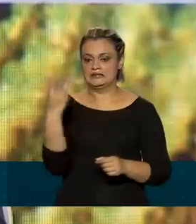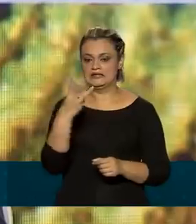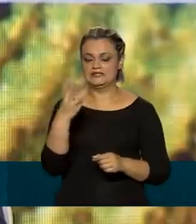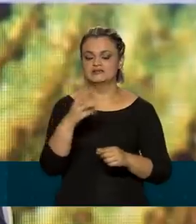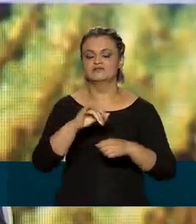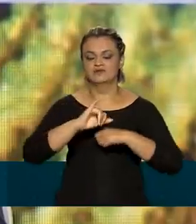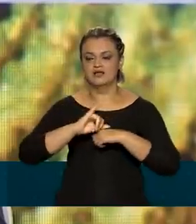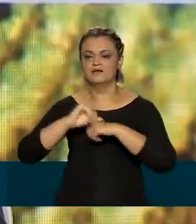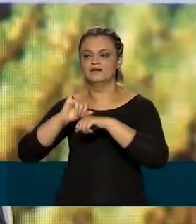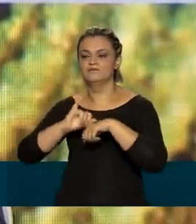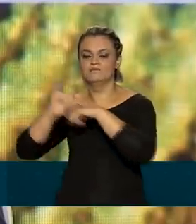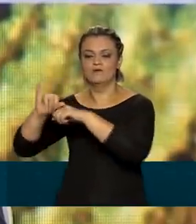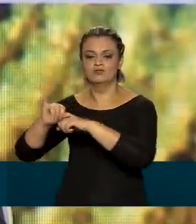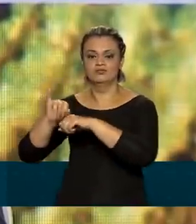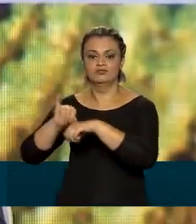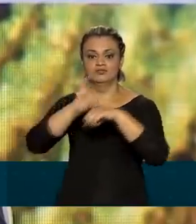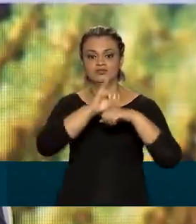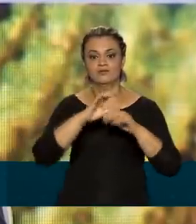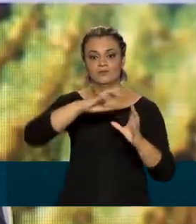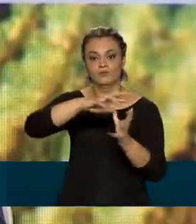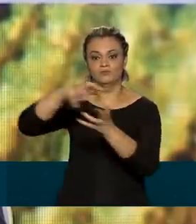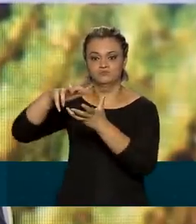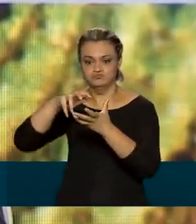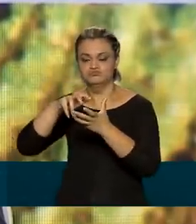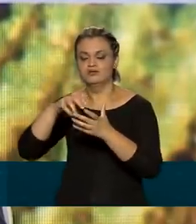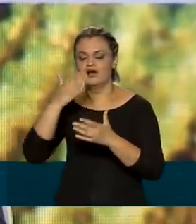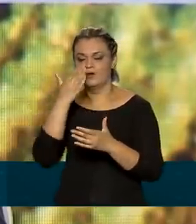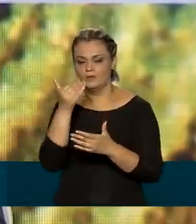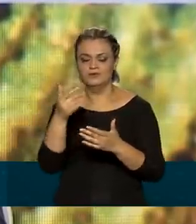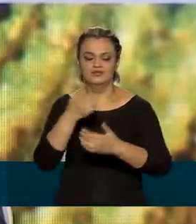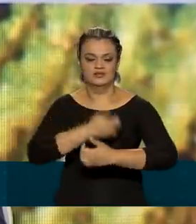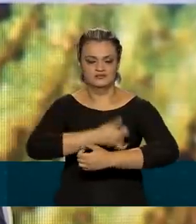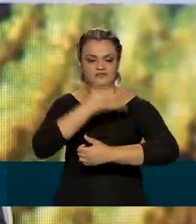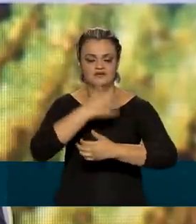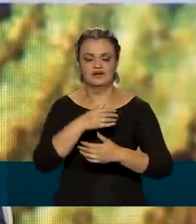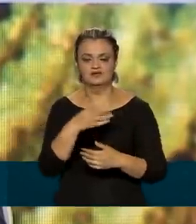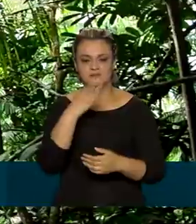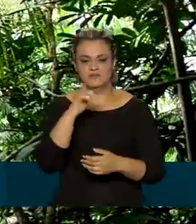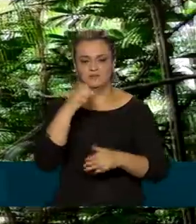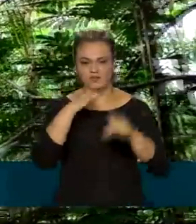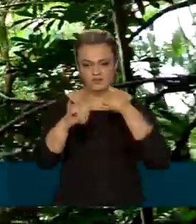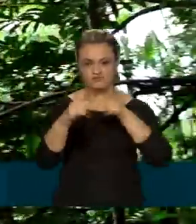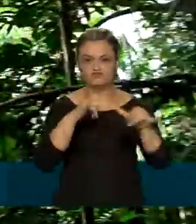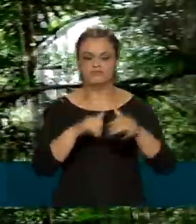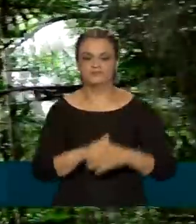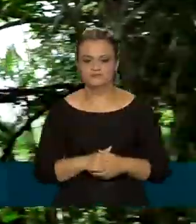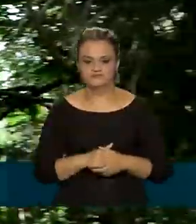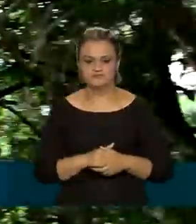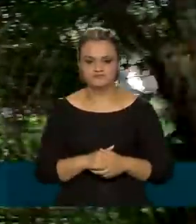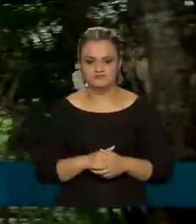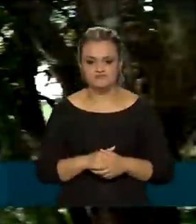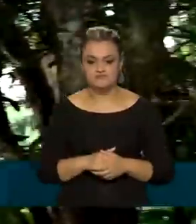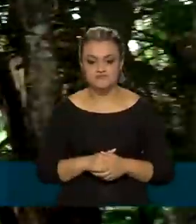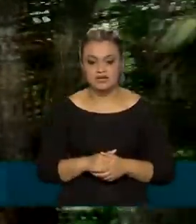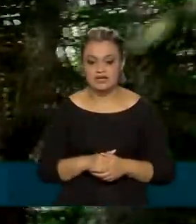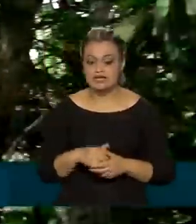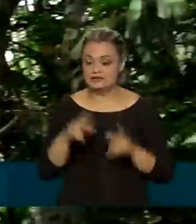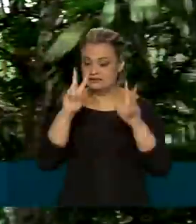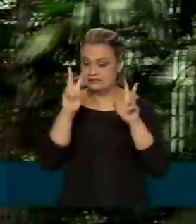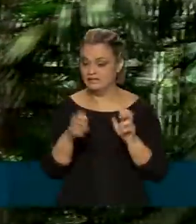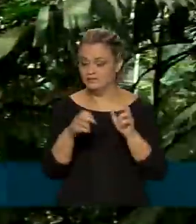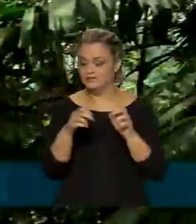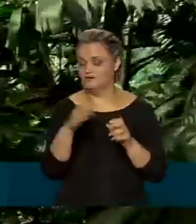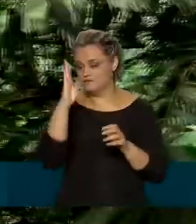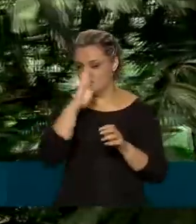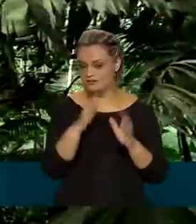exportador mundial de alimentos, fibras e bioenergia. Entre os pontos que vão ser apresentados pelo